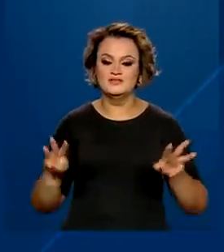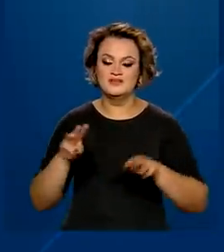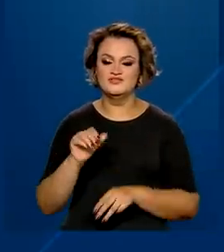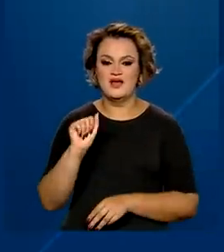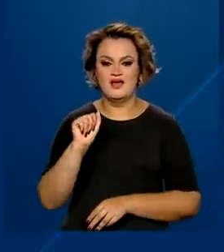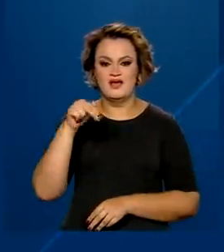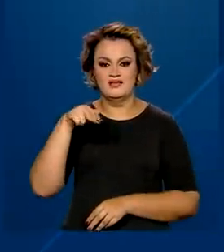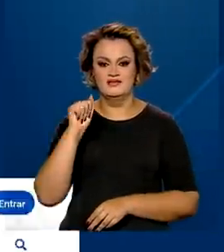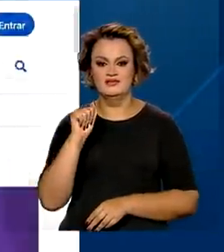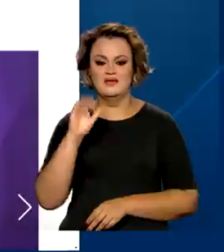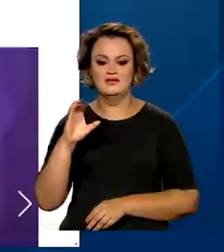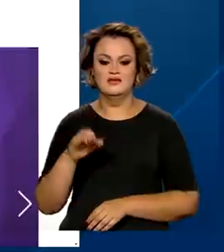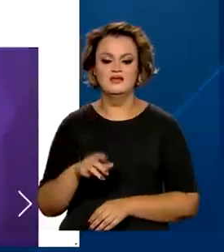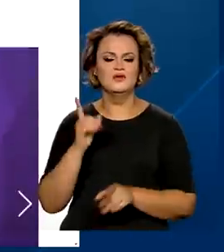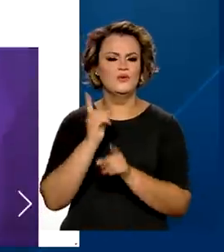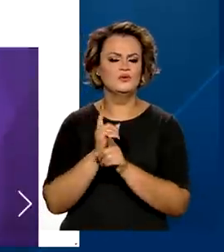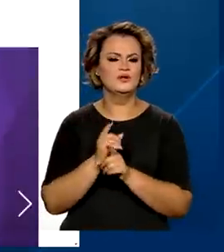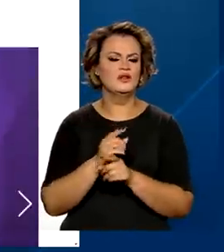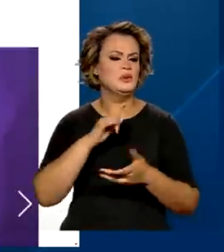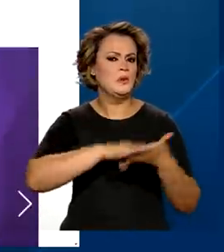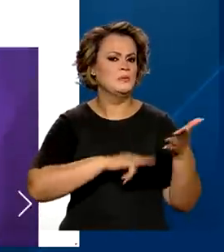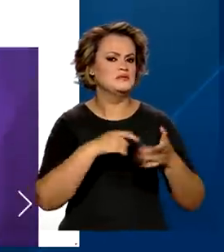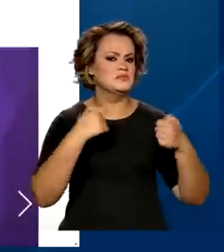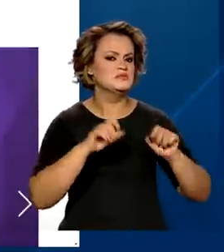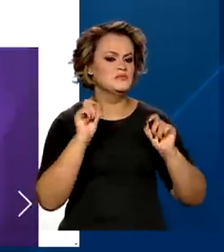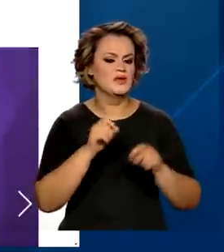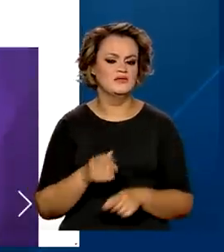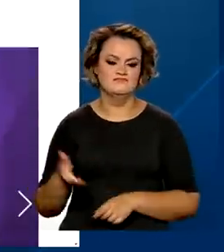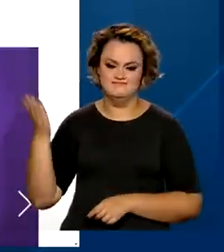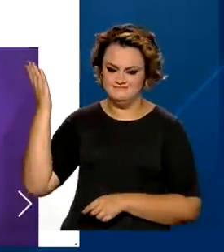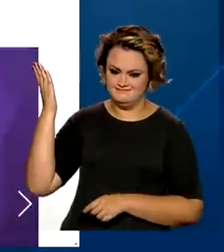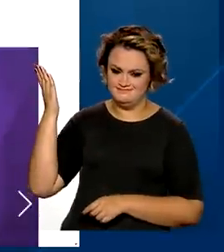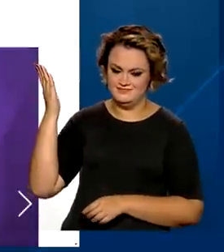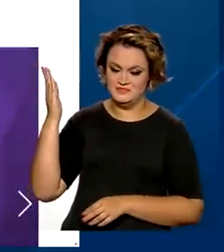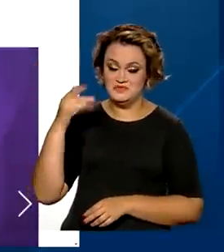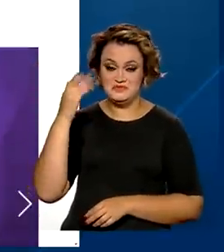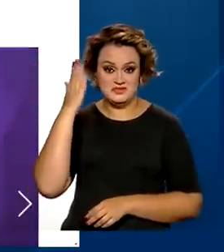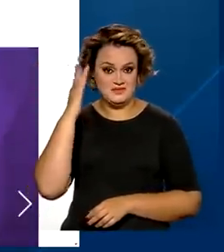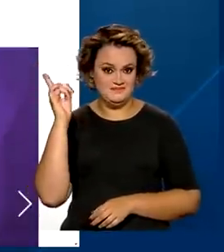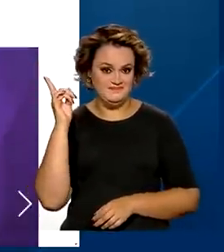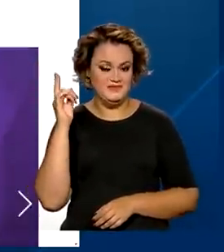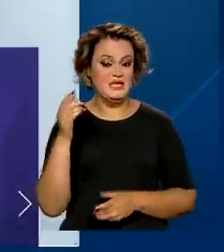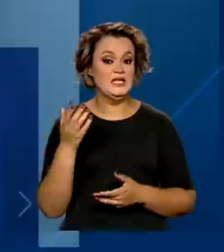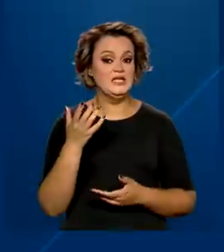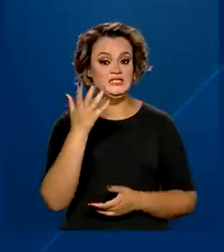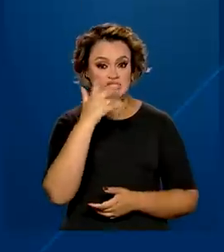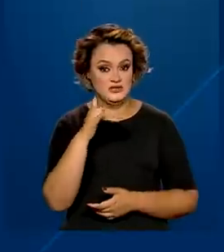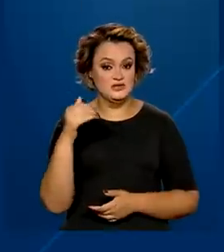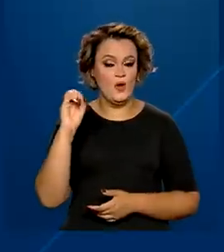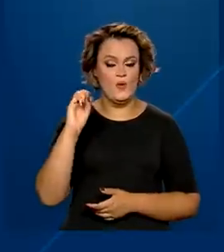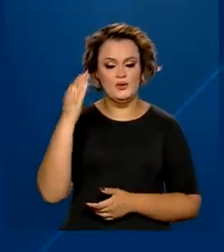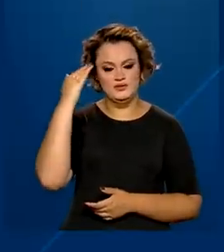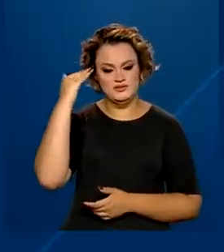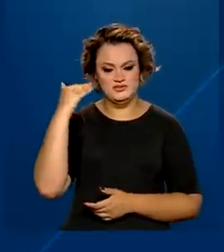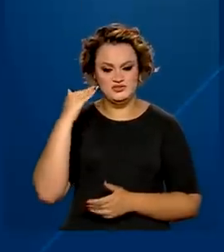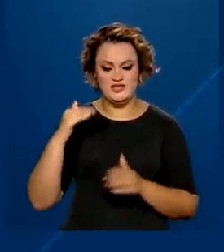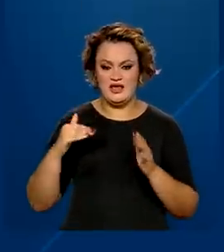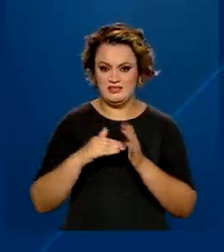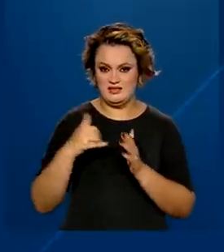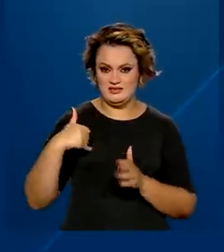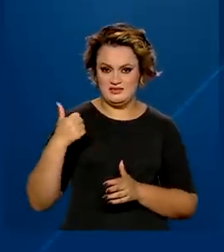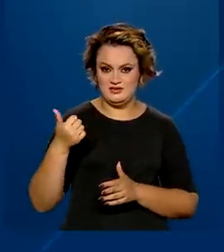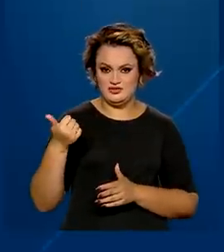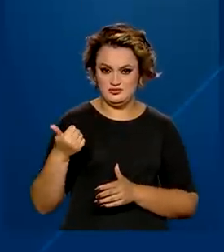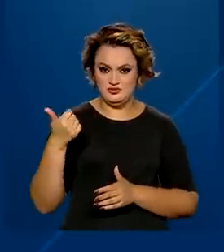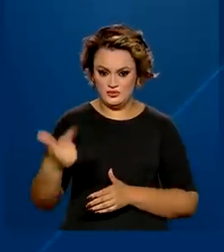possível consultar toda a documentação necessária para embarcar com crianças e adolescentes. Os menores com até 12 anos,